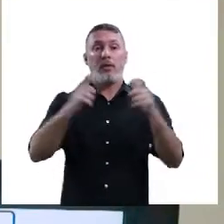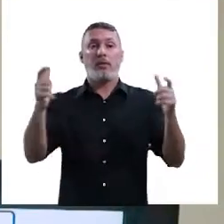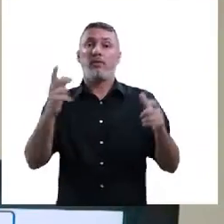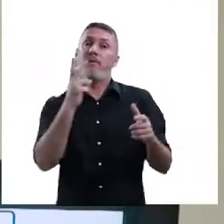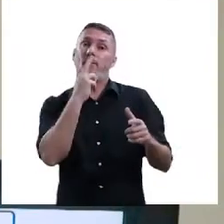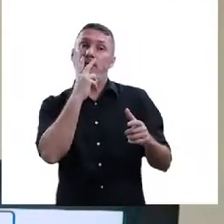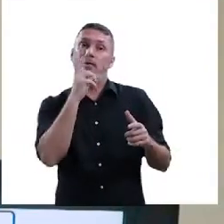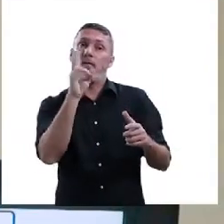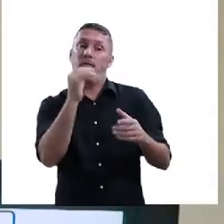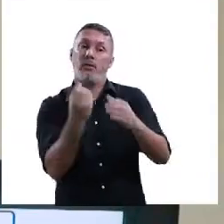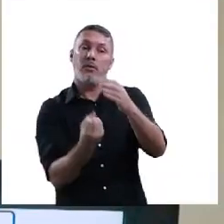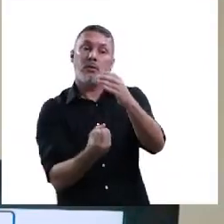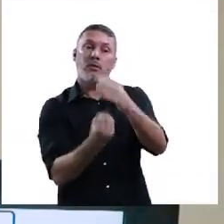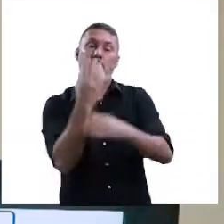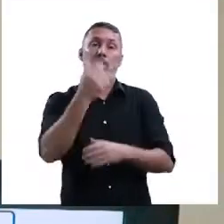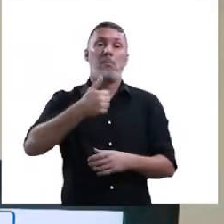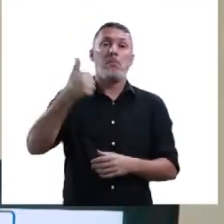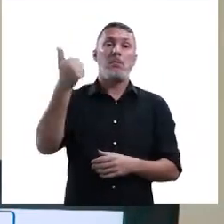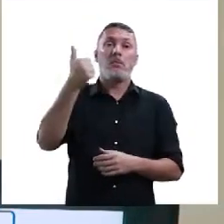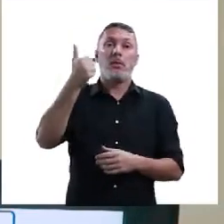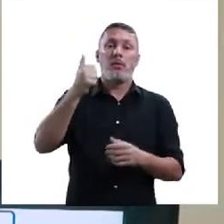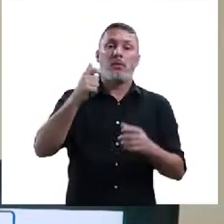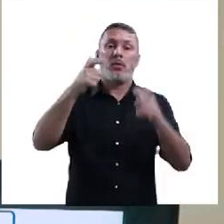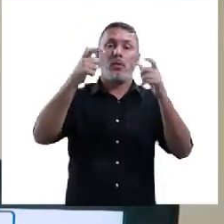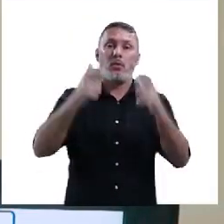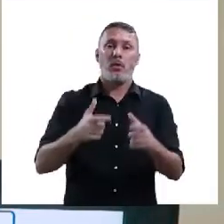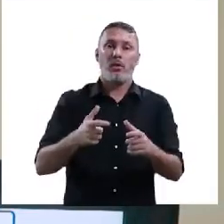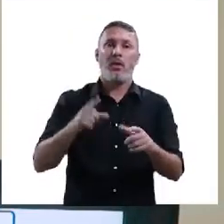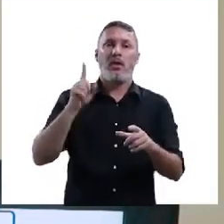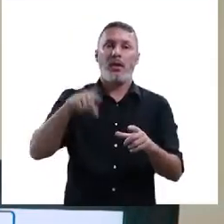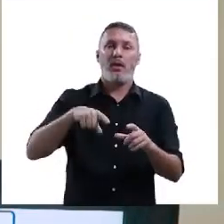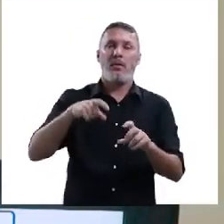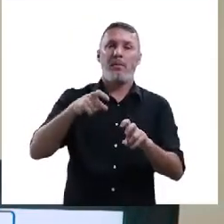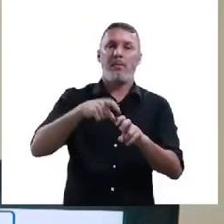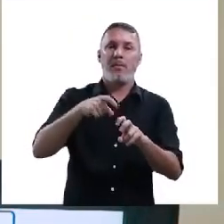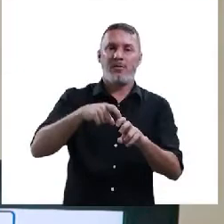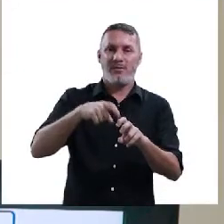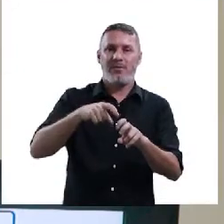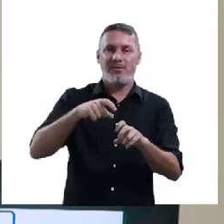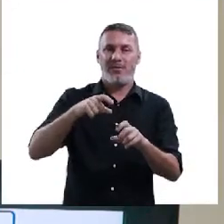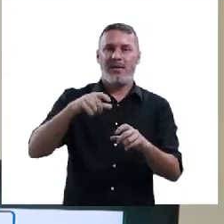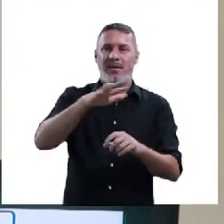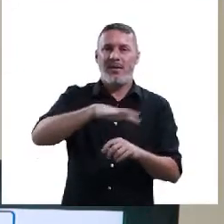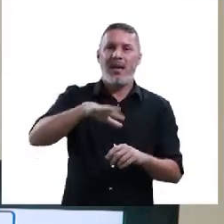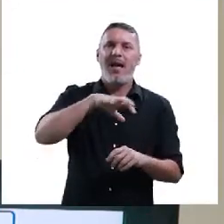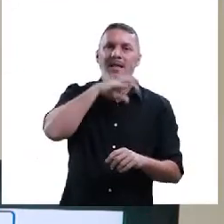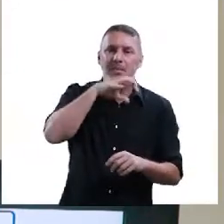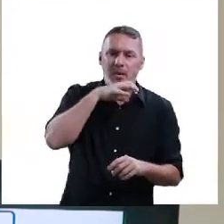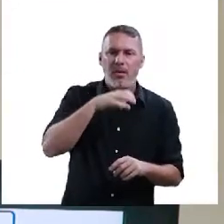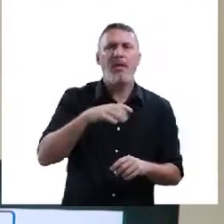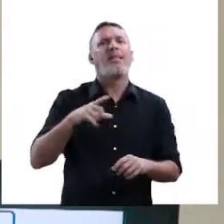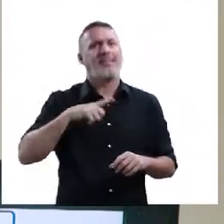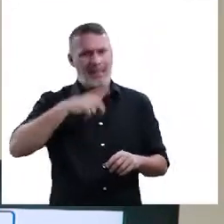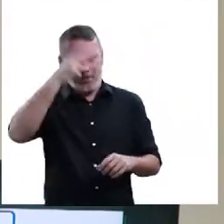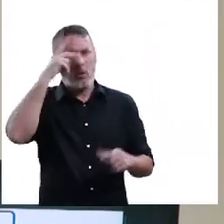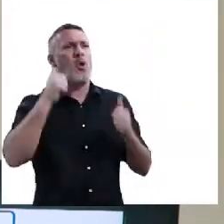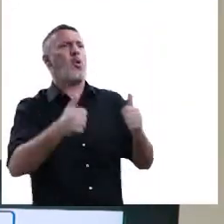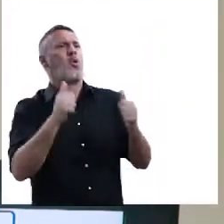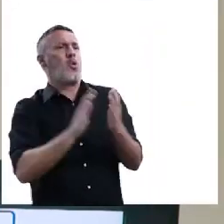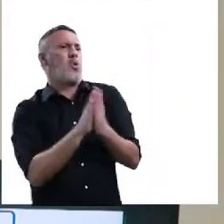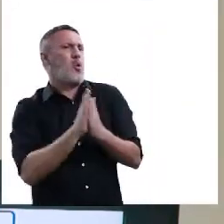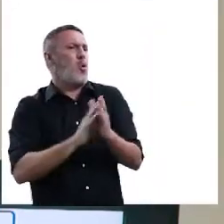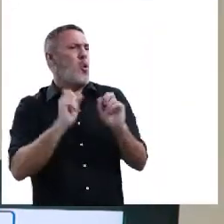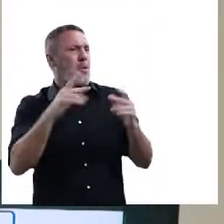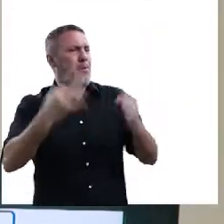da Grande Vitória vai inaugurar a primeira clínica veterinária. Nós temos as pessoas que vão falar perfeito, é isso mesmo, que